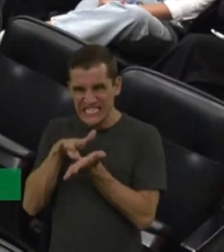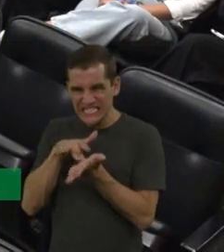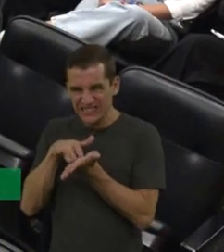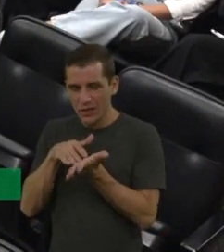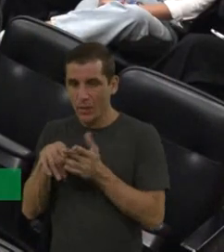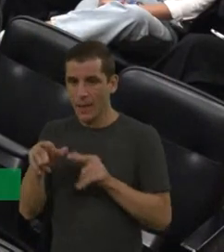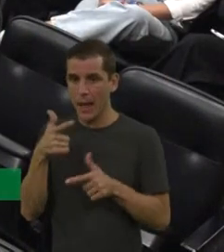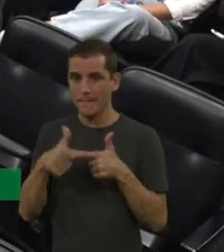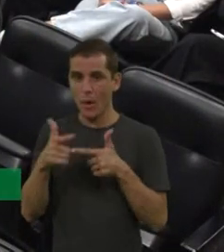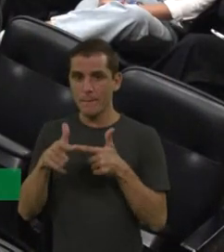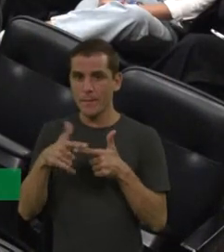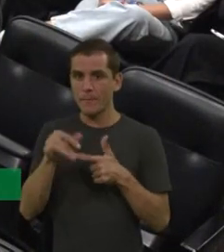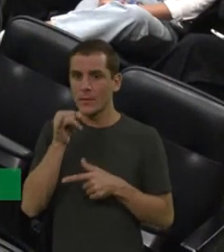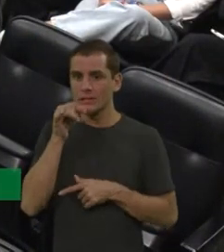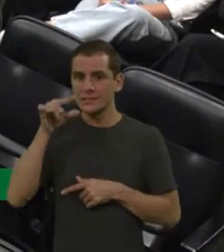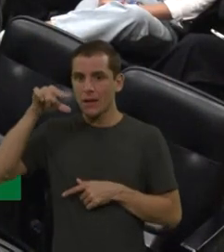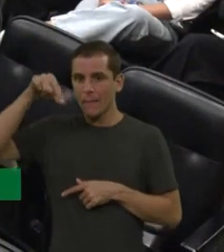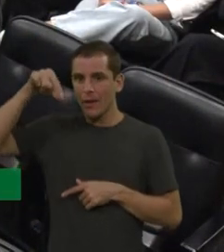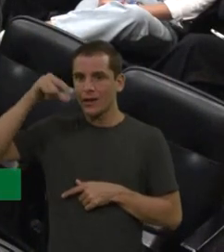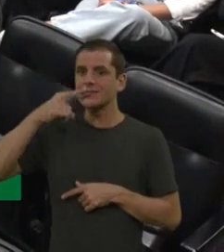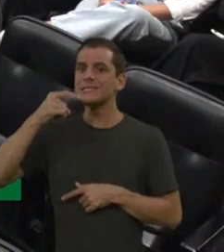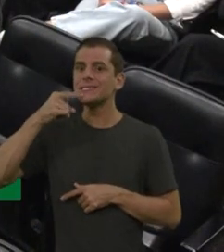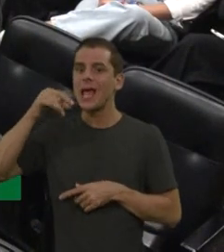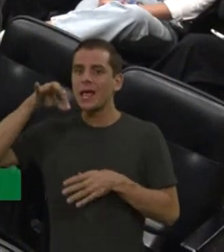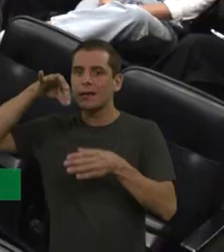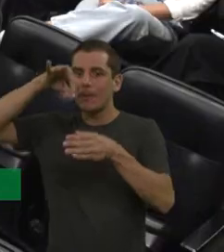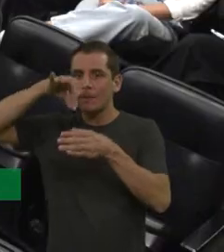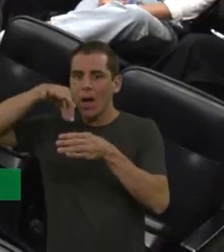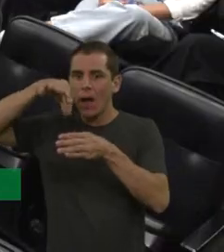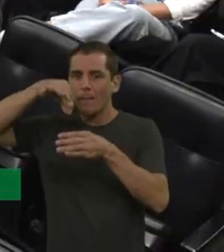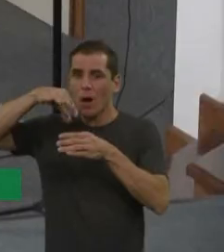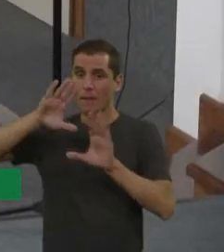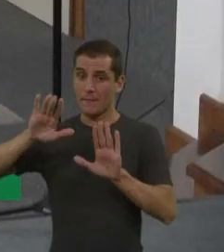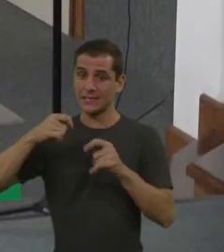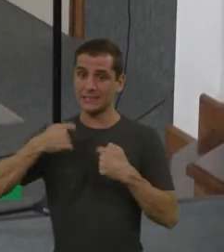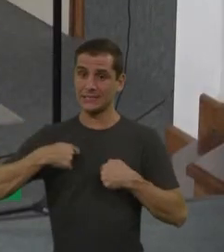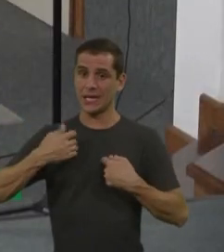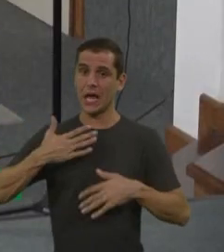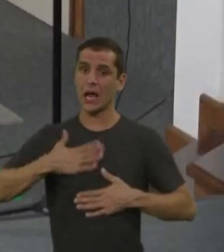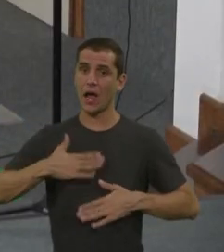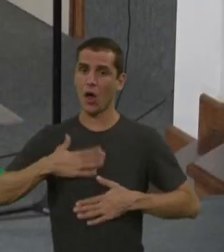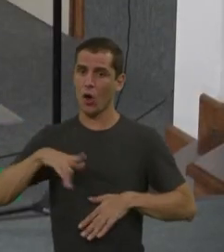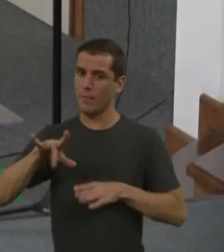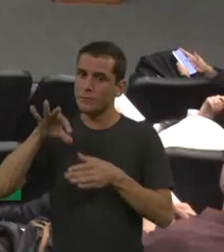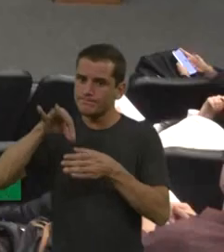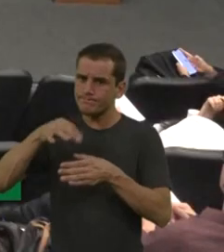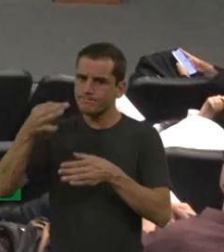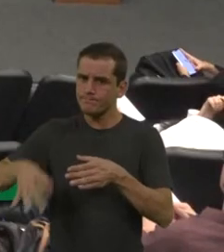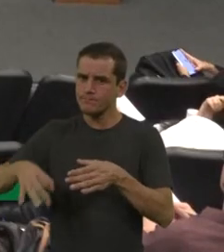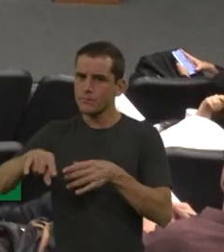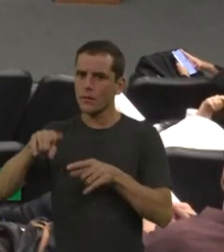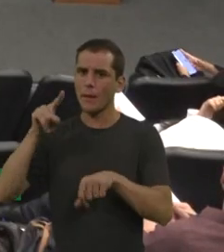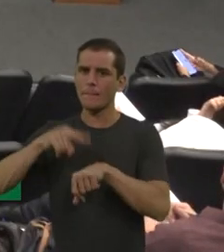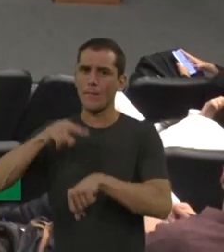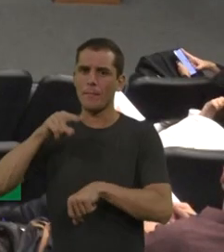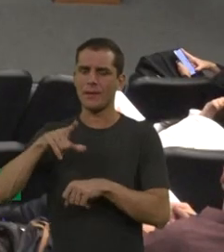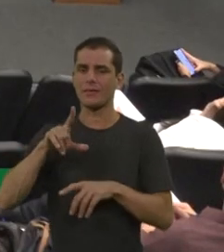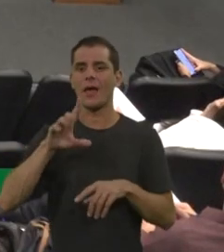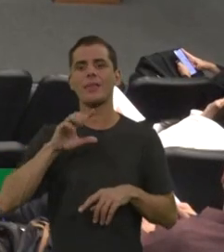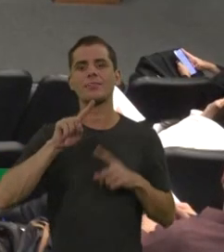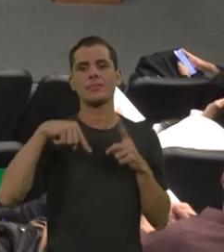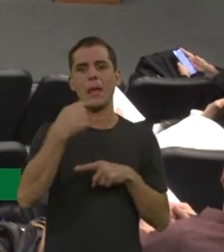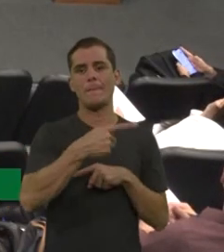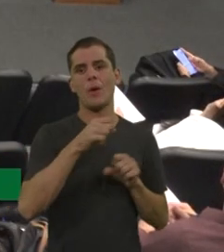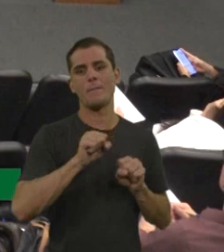hora de botar o sangue na bolinha. Então, coordenação é fundamental naquele momento, tá? E aí, depois, atrasa tudo e a gente fica